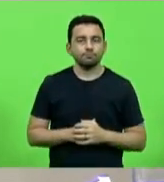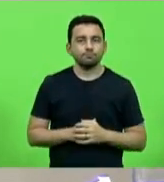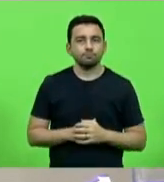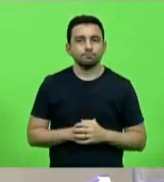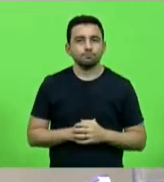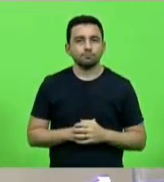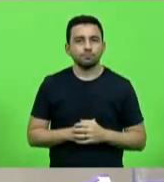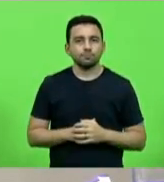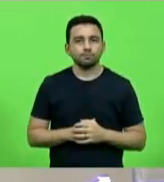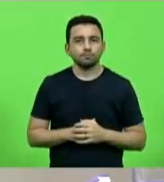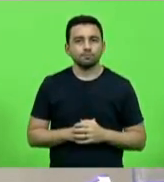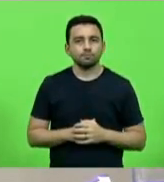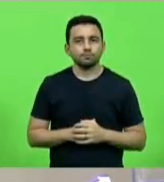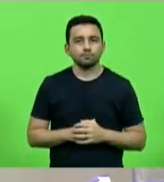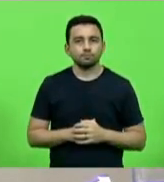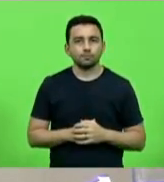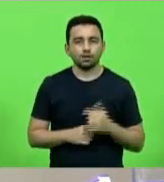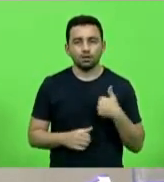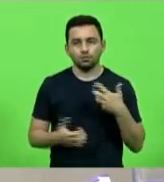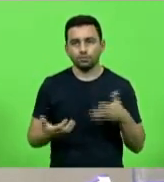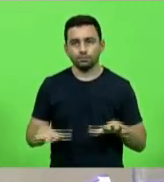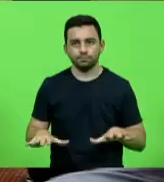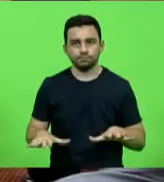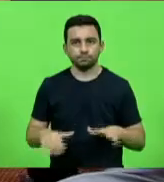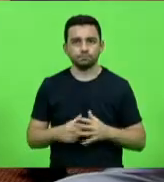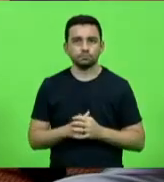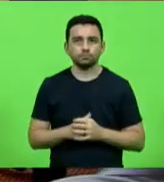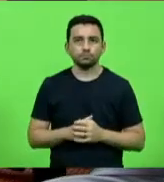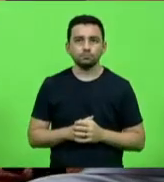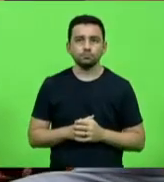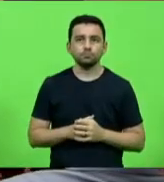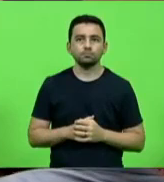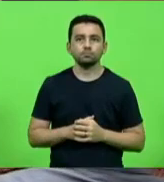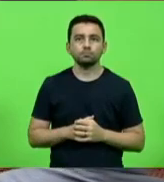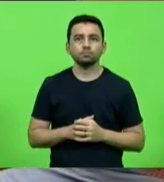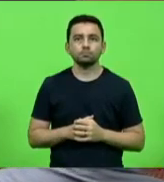Presidente, eu estava, mas eu declino. Obrigado.